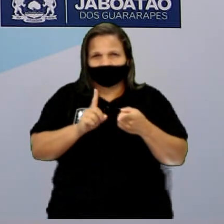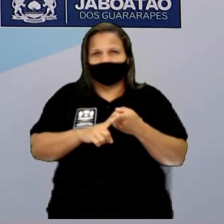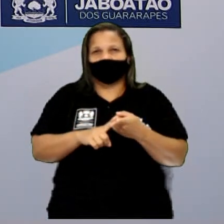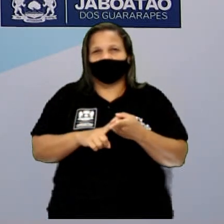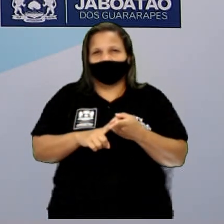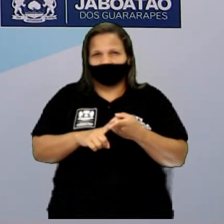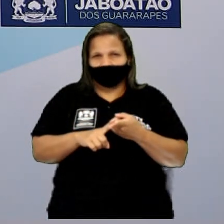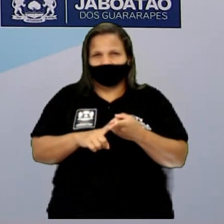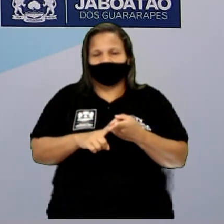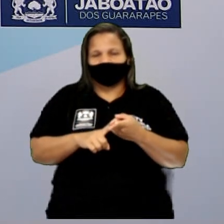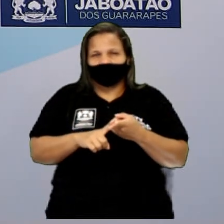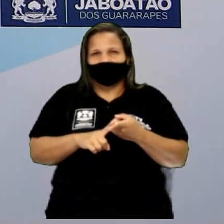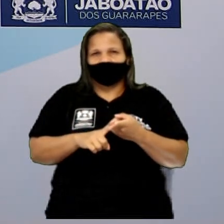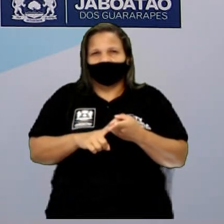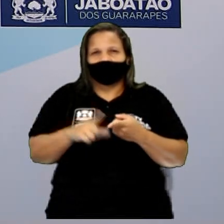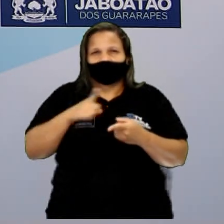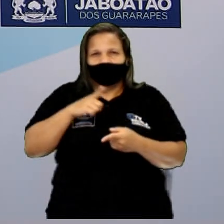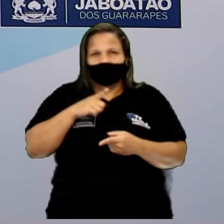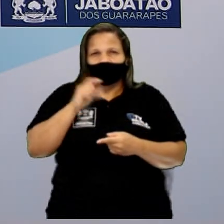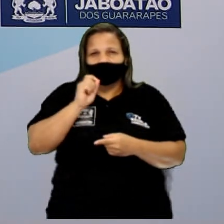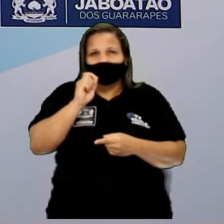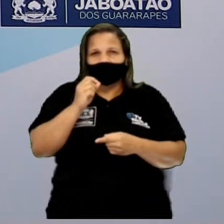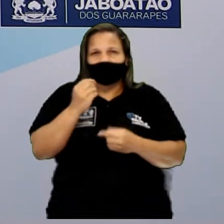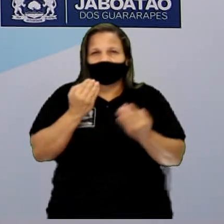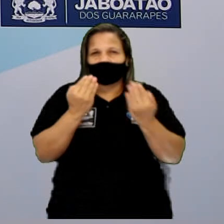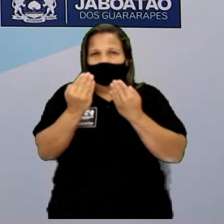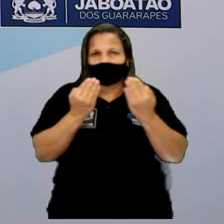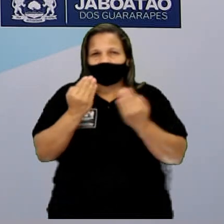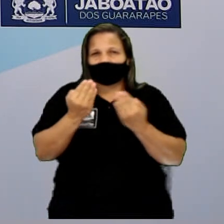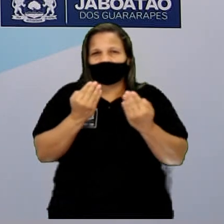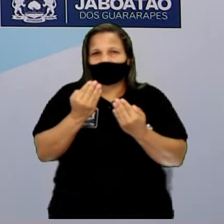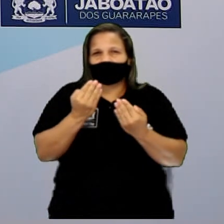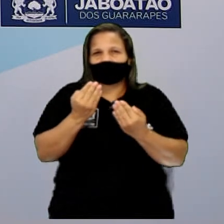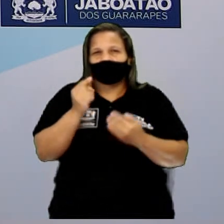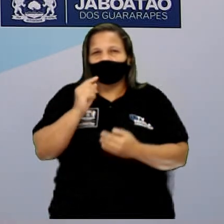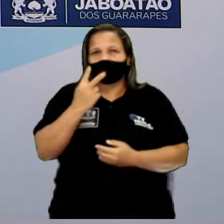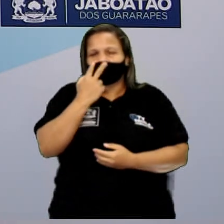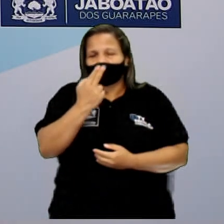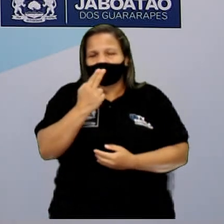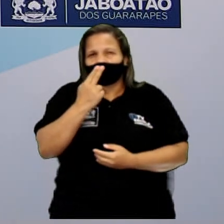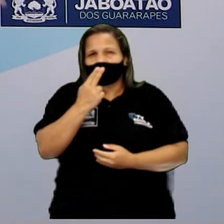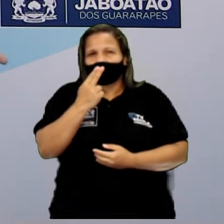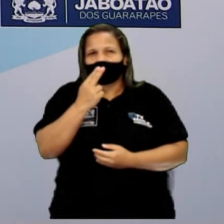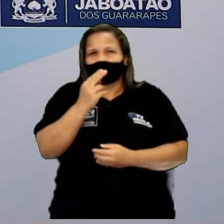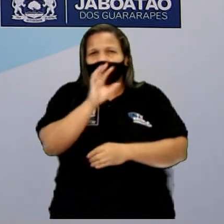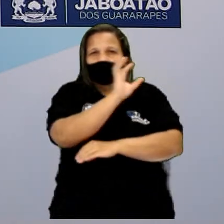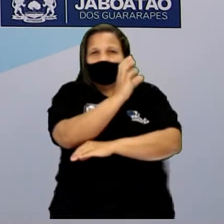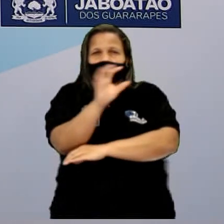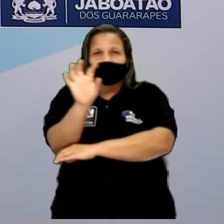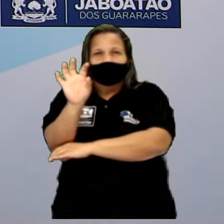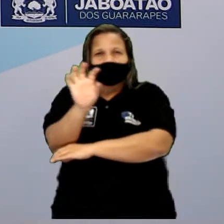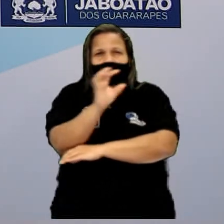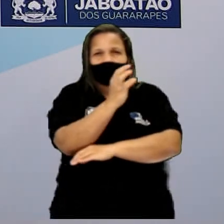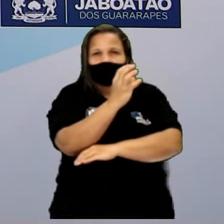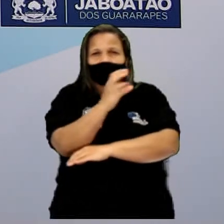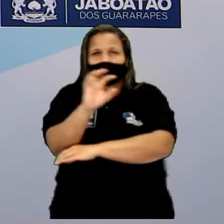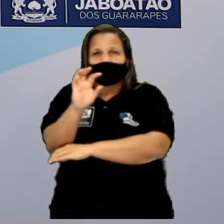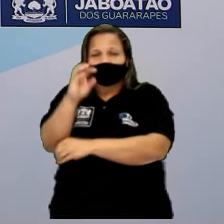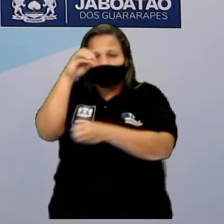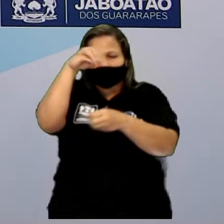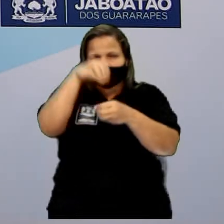cooler, né? Ou seja, um ventiladorzinho ali, para justamente dissipar esse calor causado pelo efeito joule.